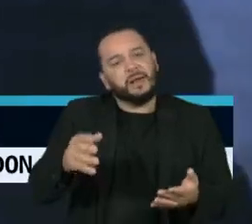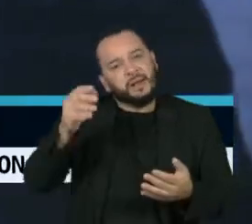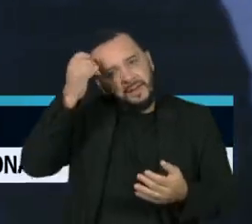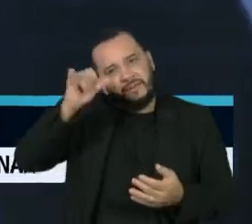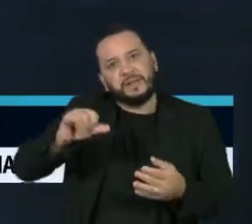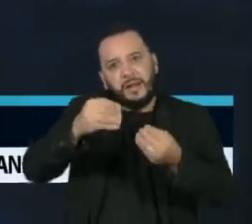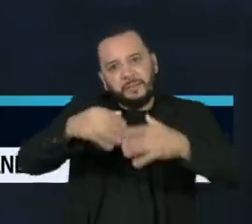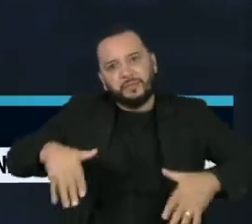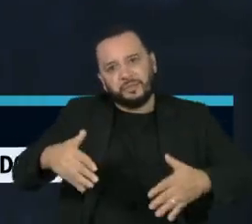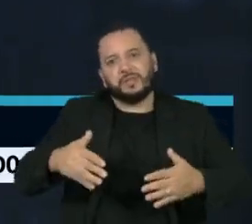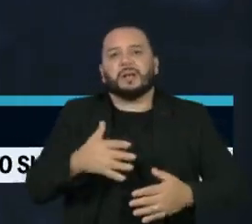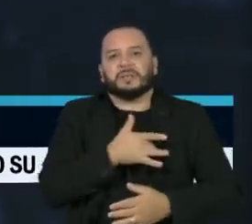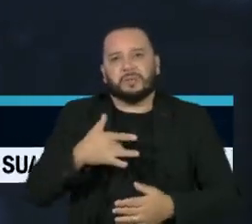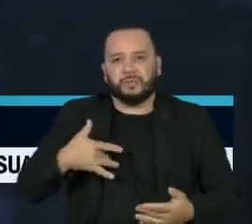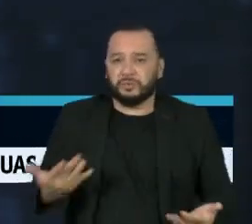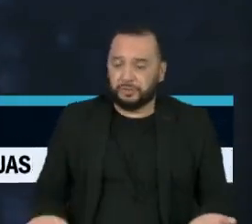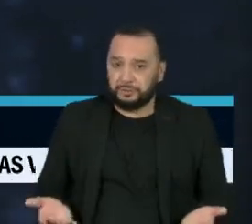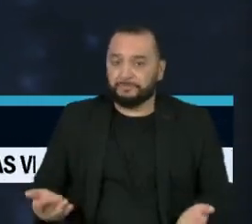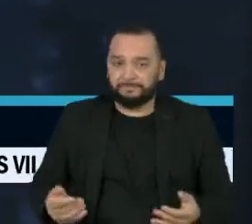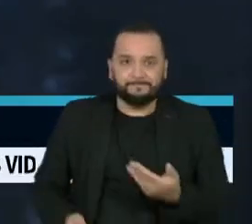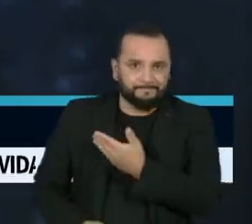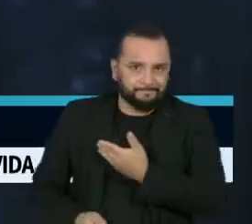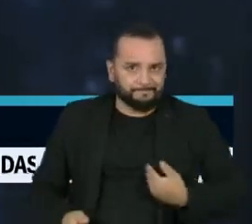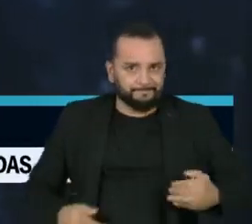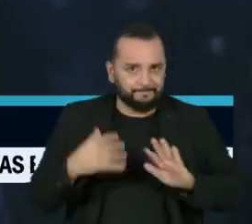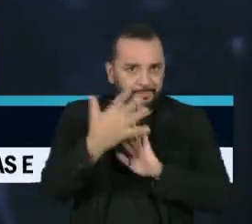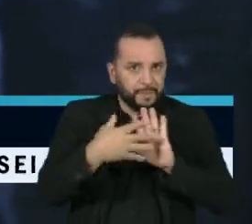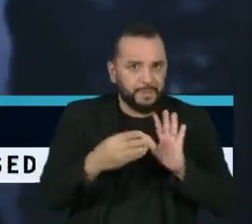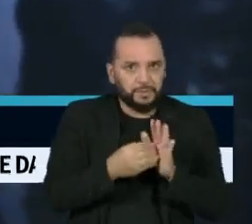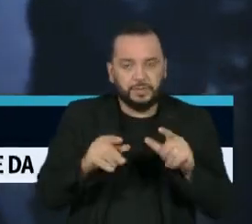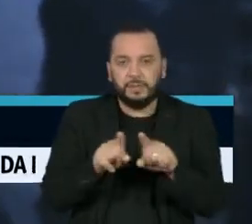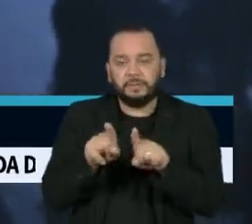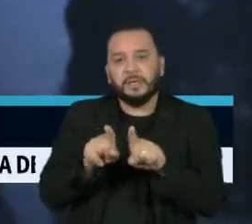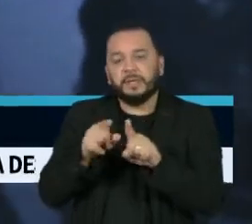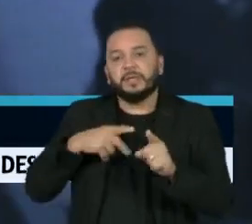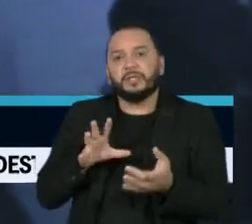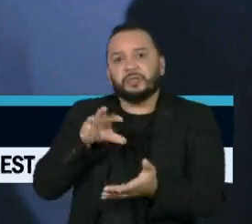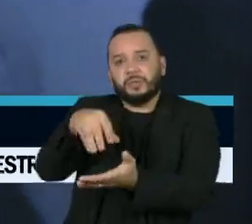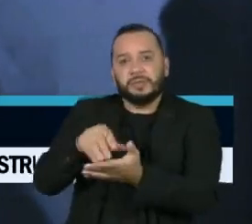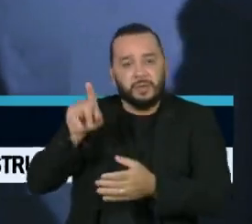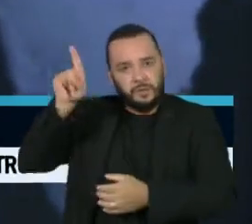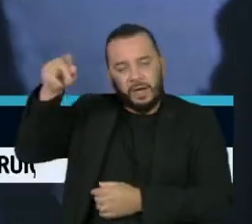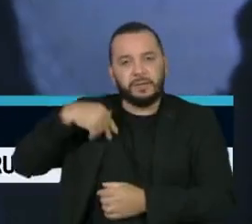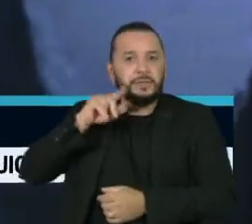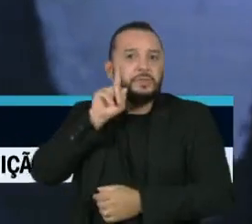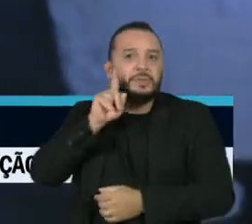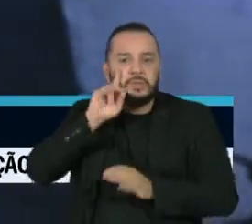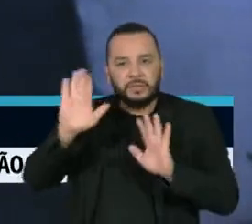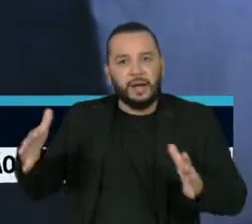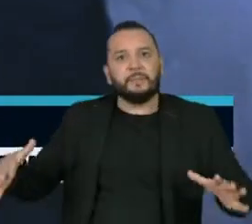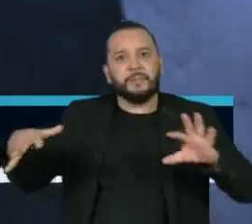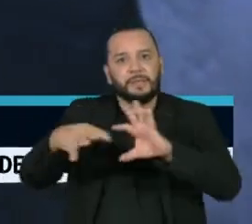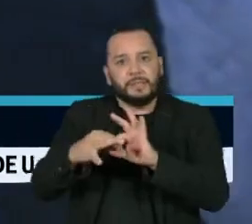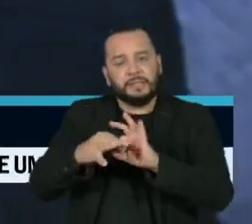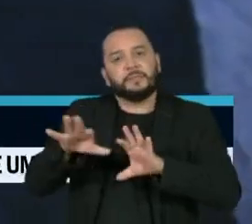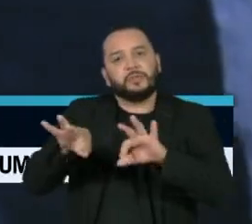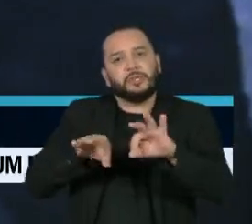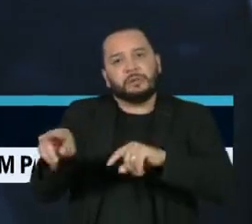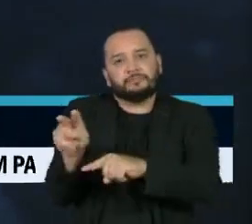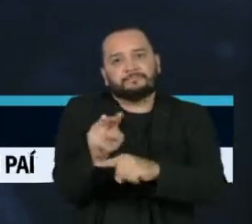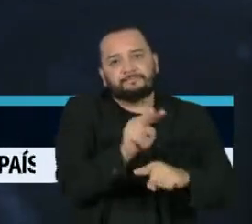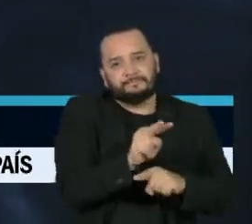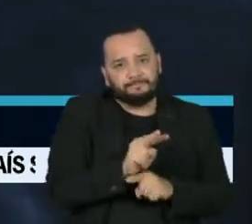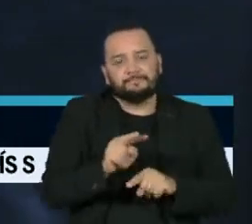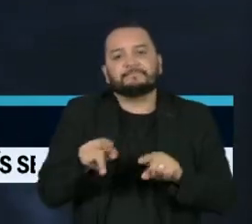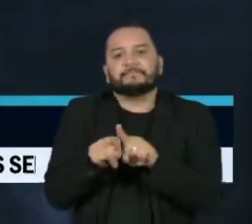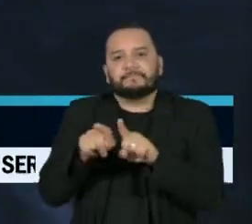Governadores da Amazônia Legal e Agência de Desenvolvimento dos Estados Unidos oficializam parceria em projetos de preservação e